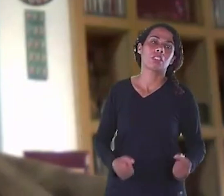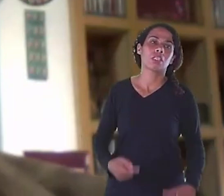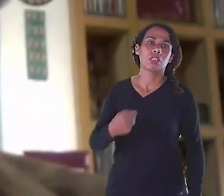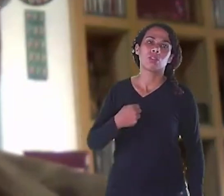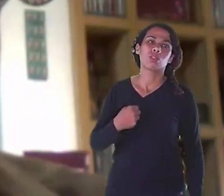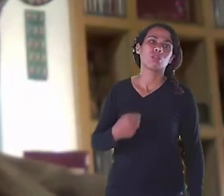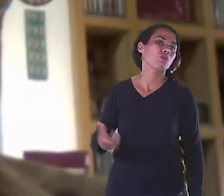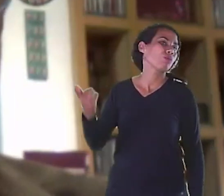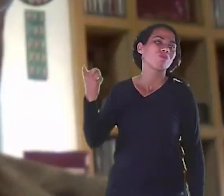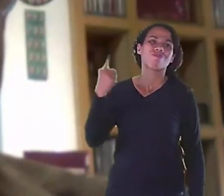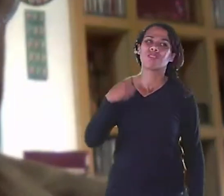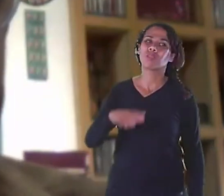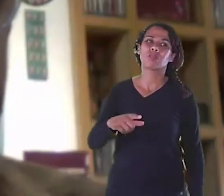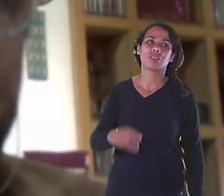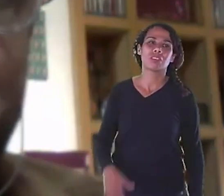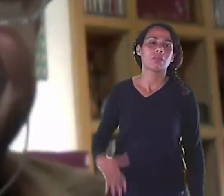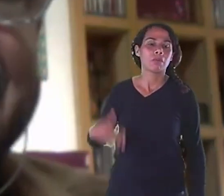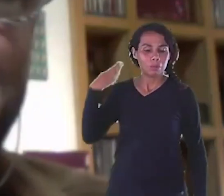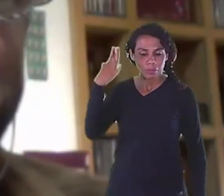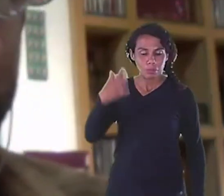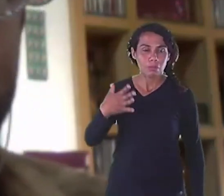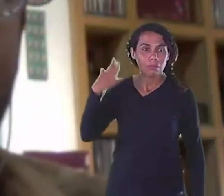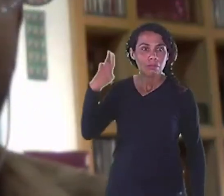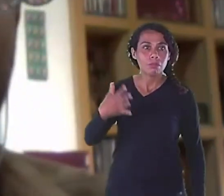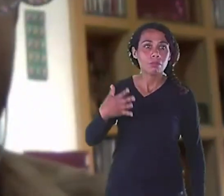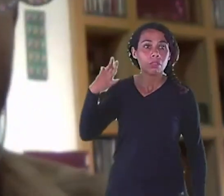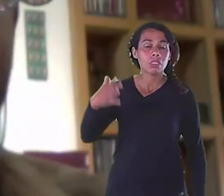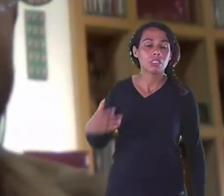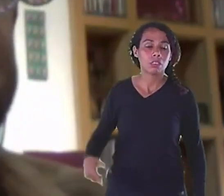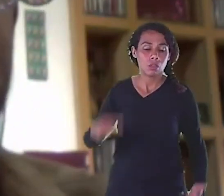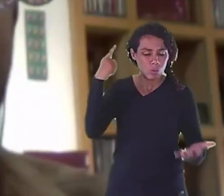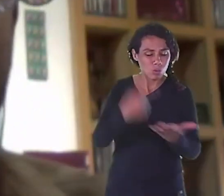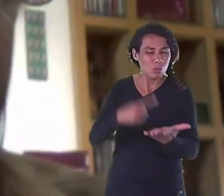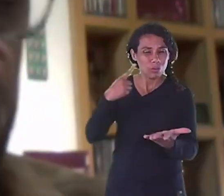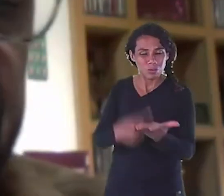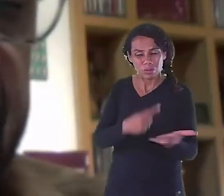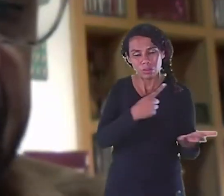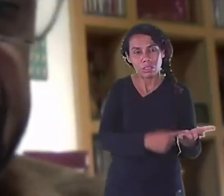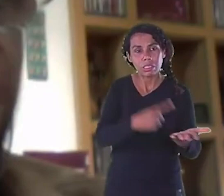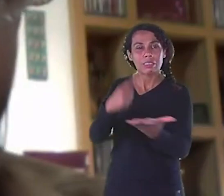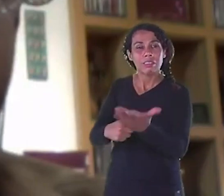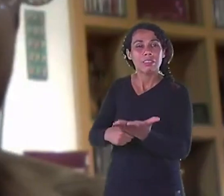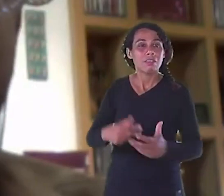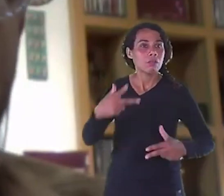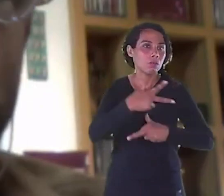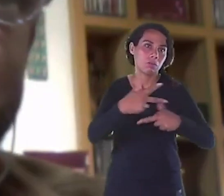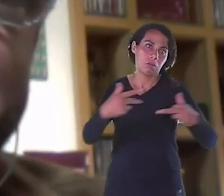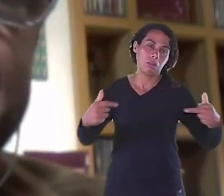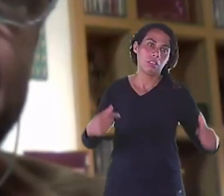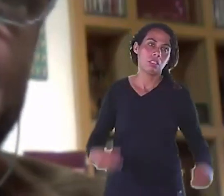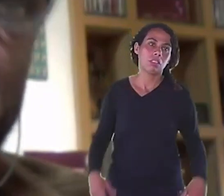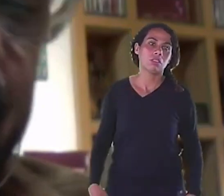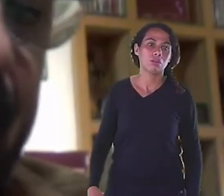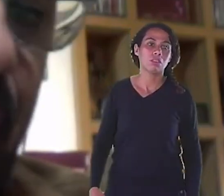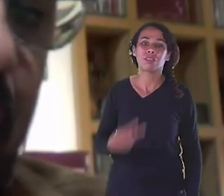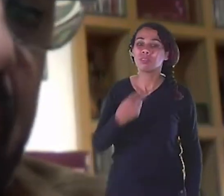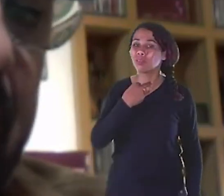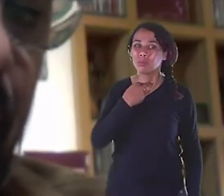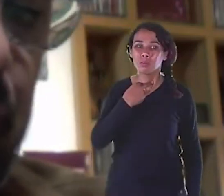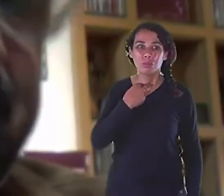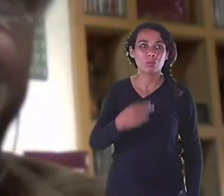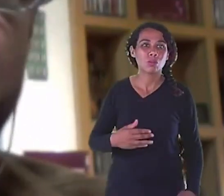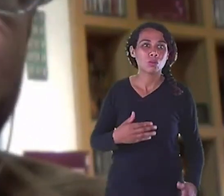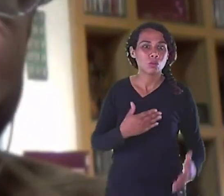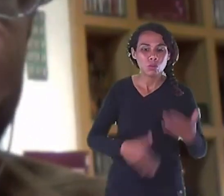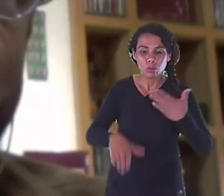Eu acabei de fechar Essa semana Uma avaliação Da Anvu Italiana Que é